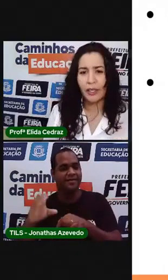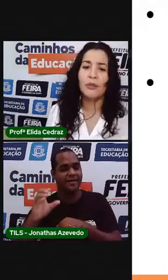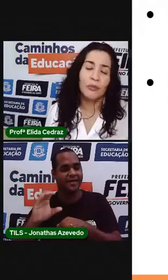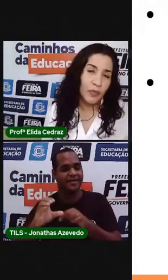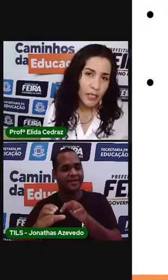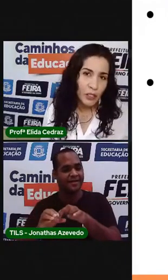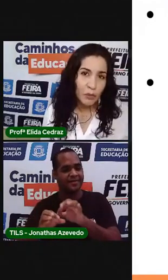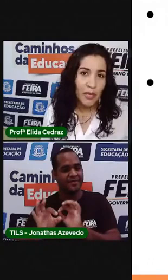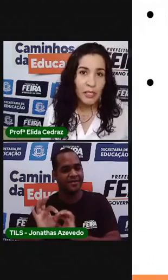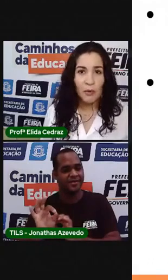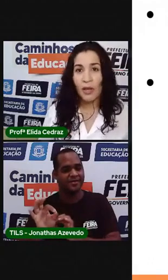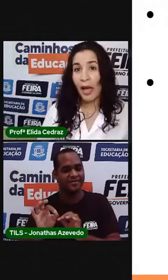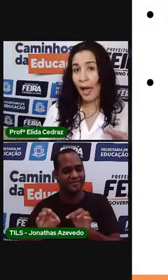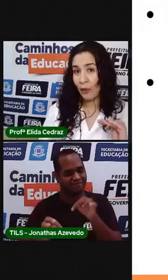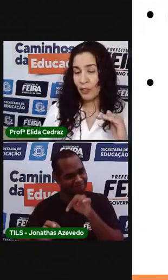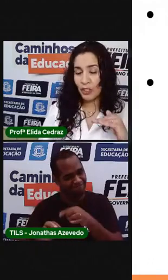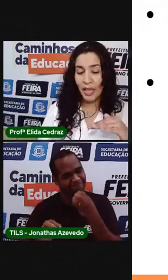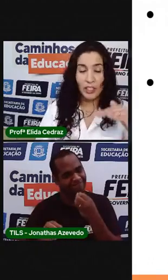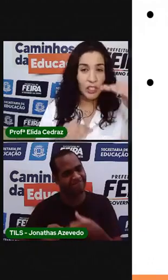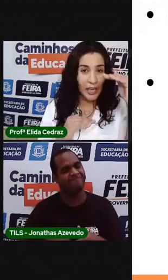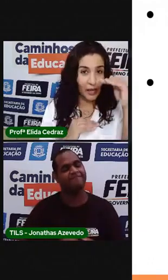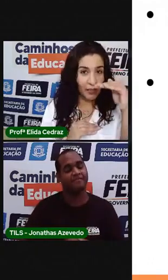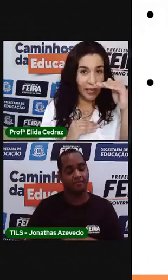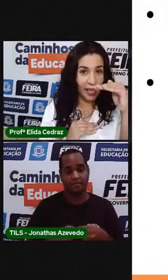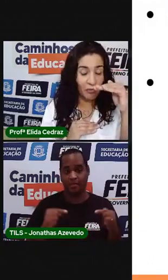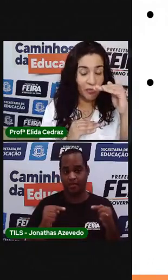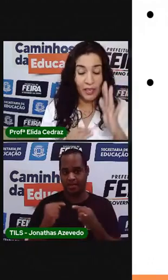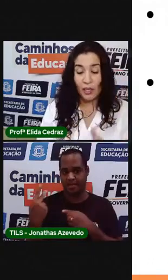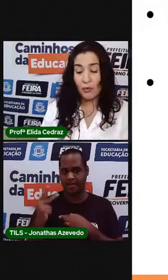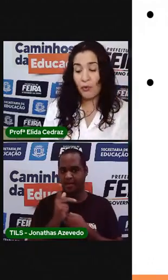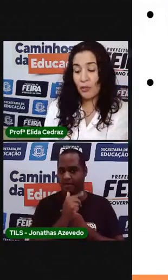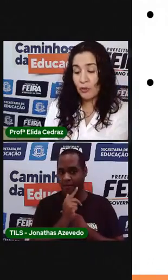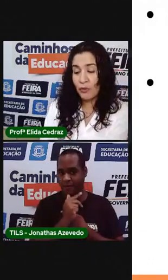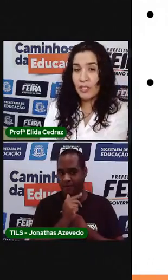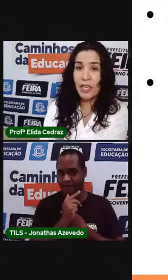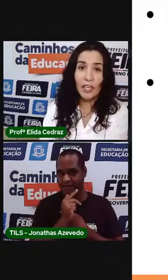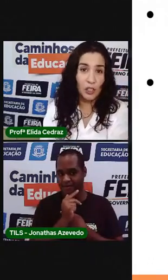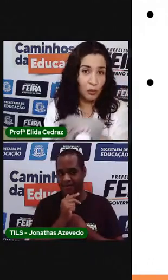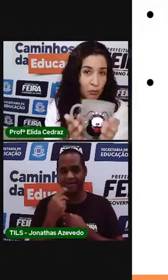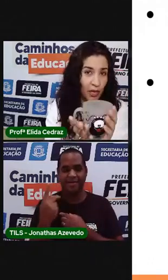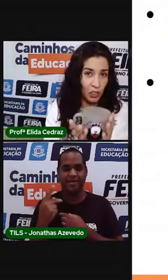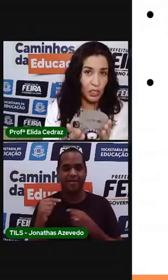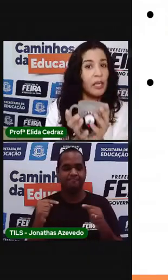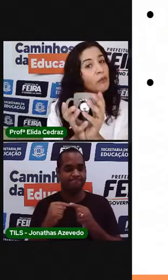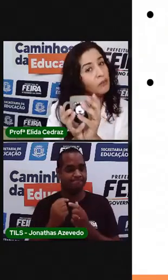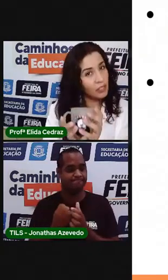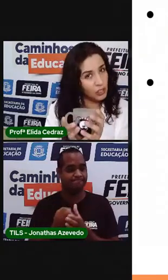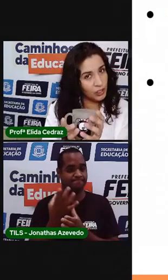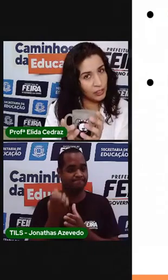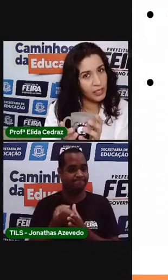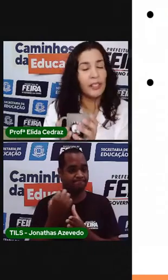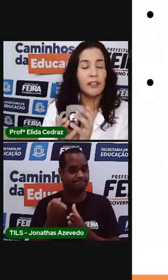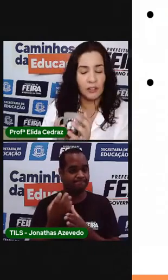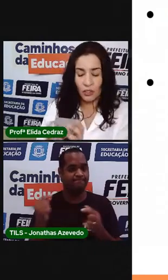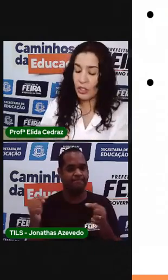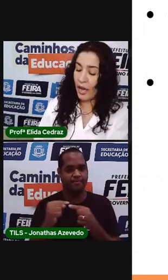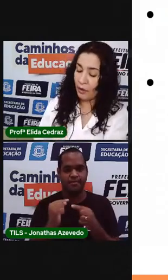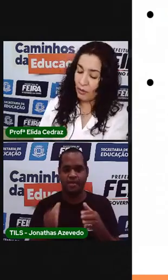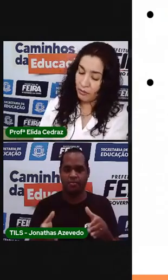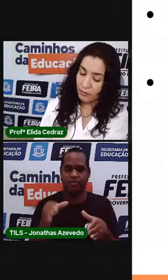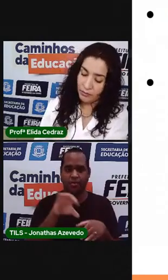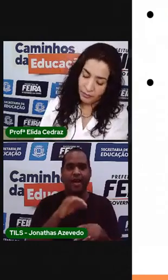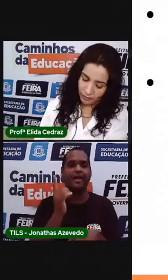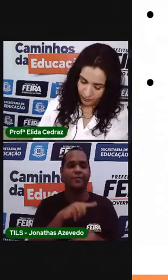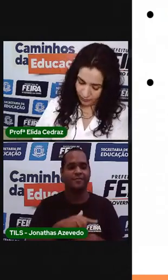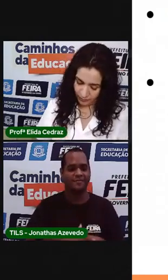xícara. Isso mesmo. A quantidade de água da garrafinha foi o suficiente para encher uma xícara de